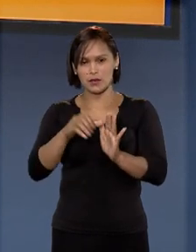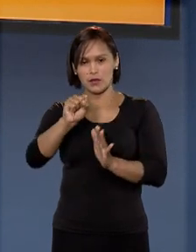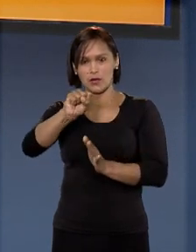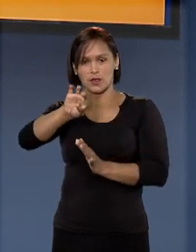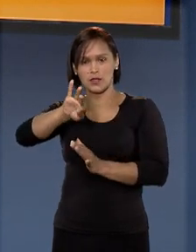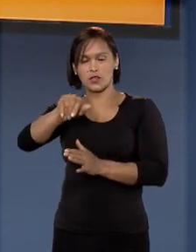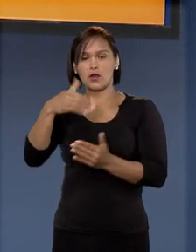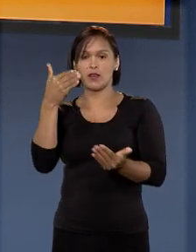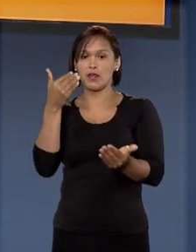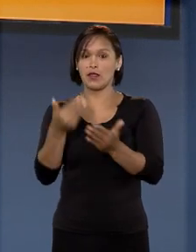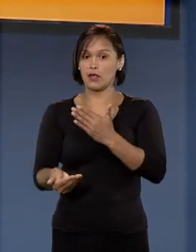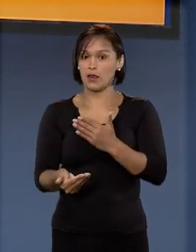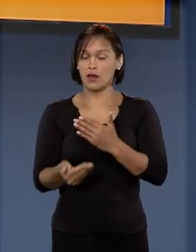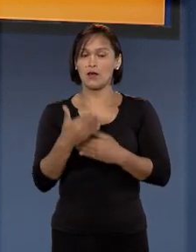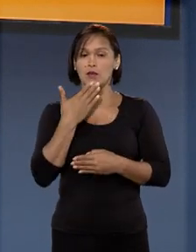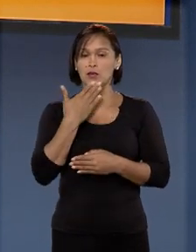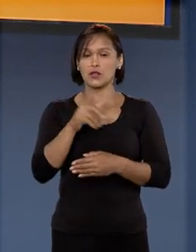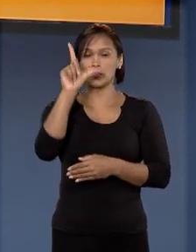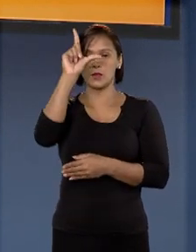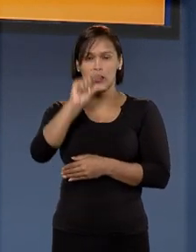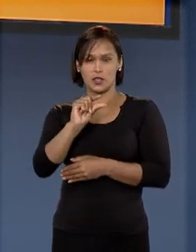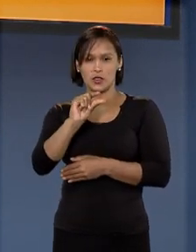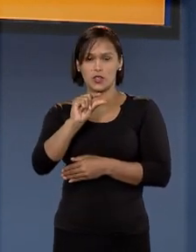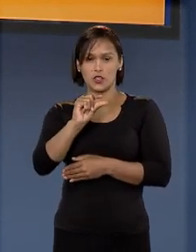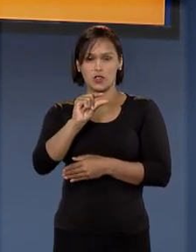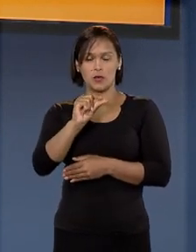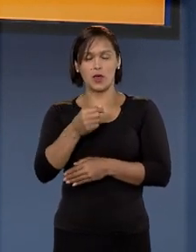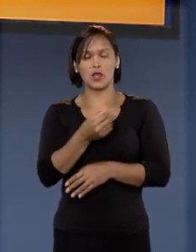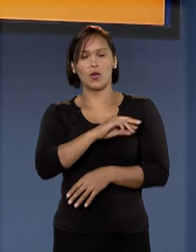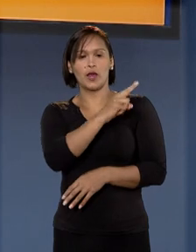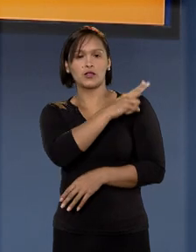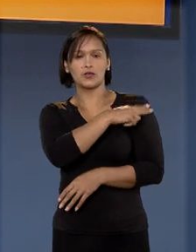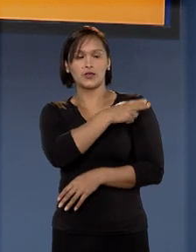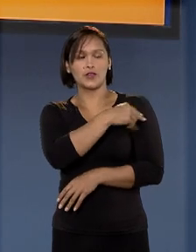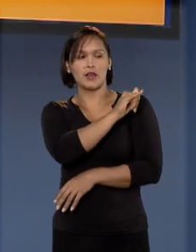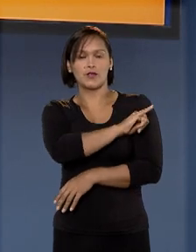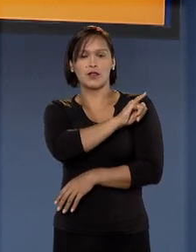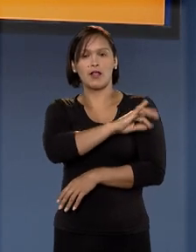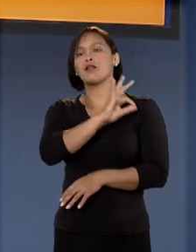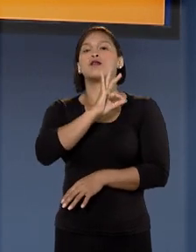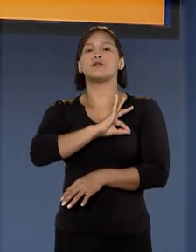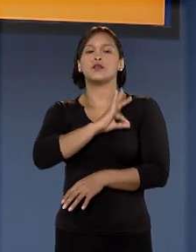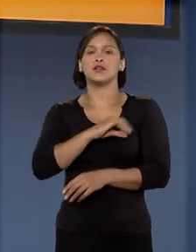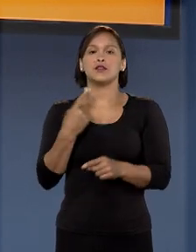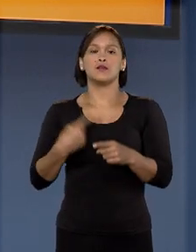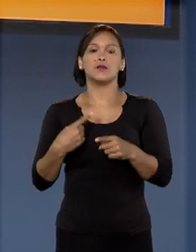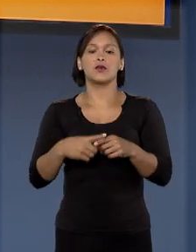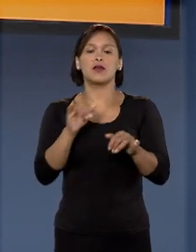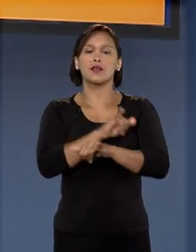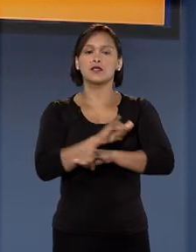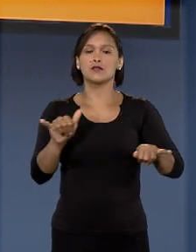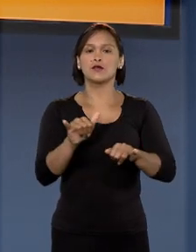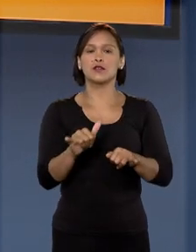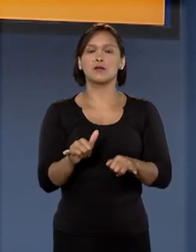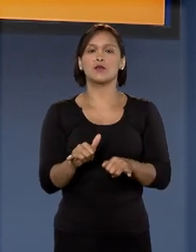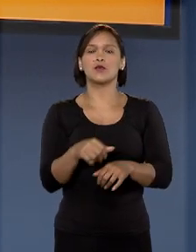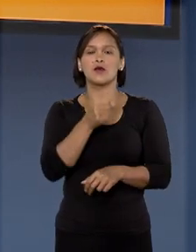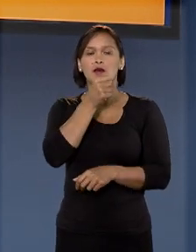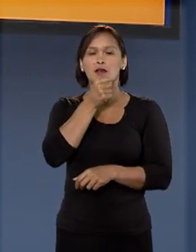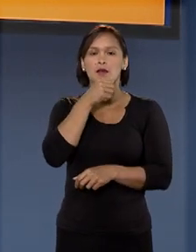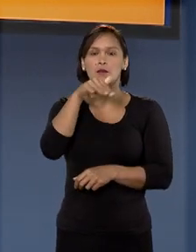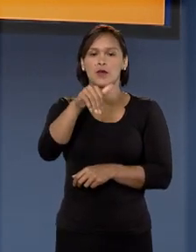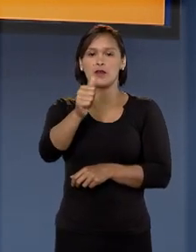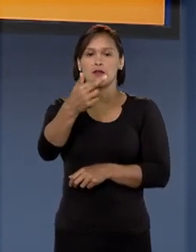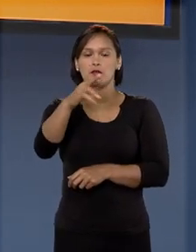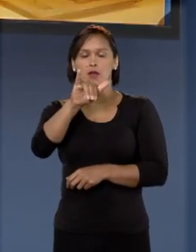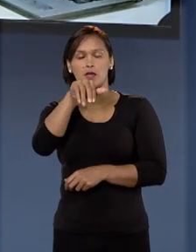e negou o pedido da defesa para reduzir a pena do ex-chefe da Polícia Civil do Rio de Janeiro. As informações com a repórter